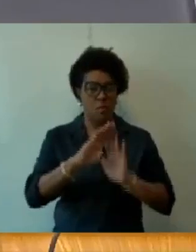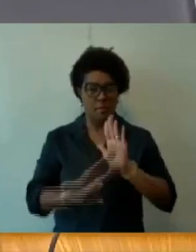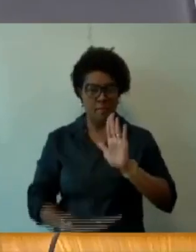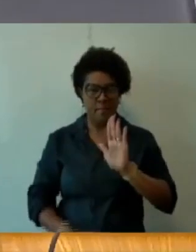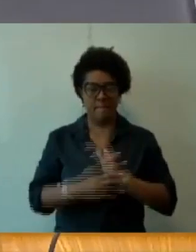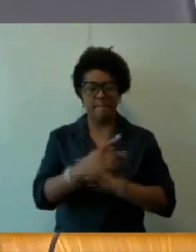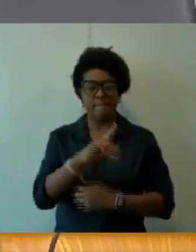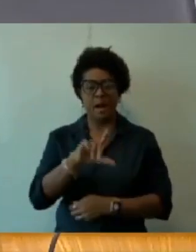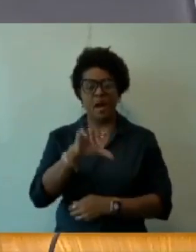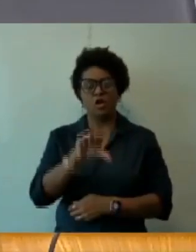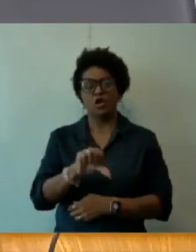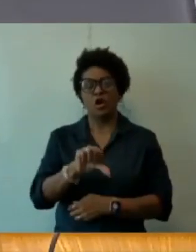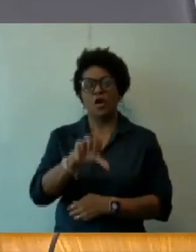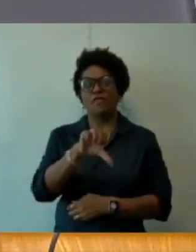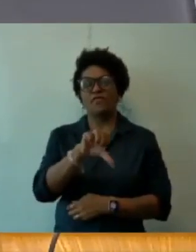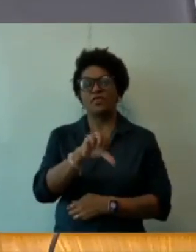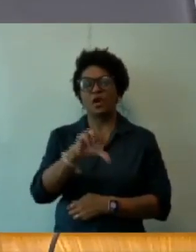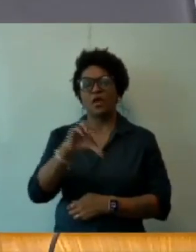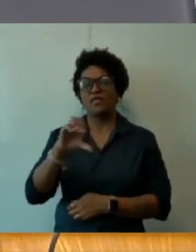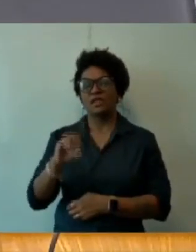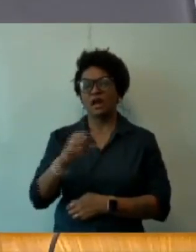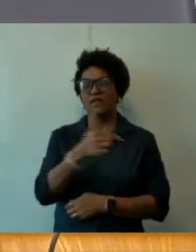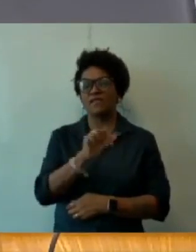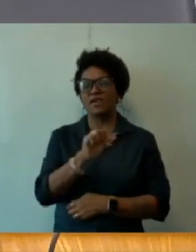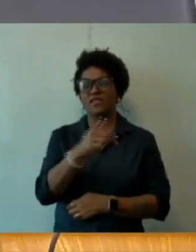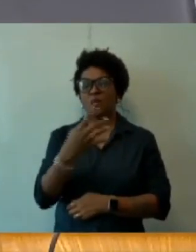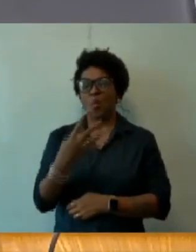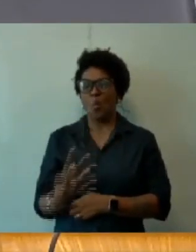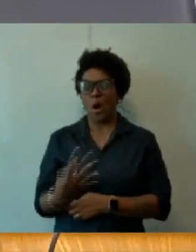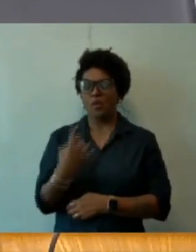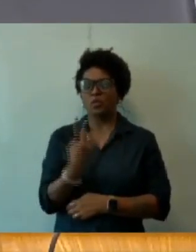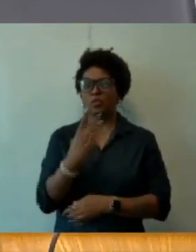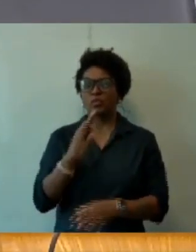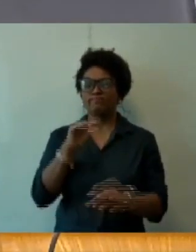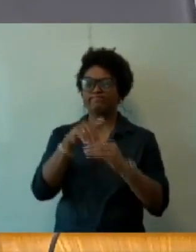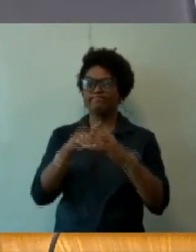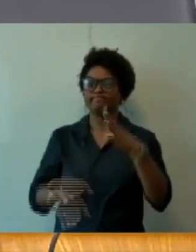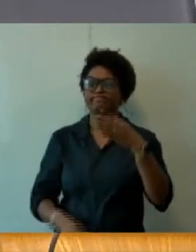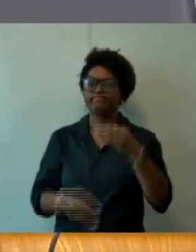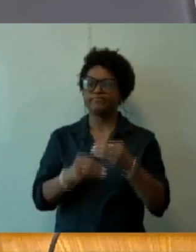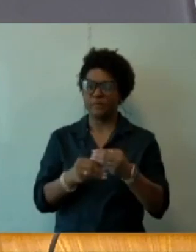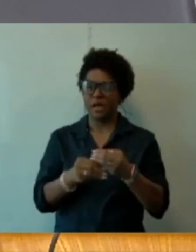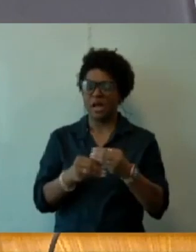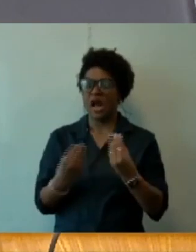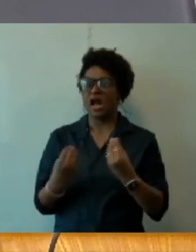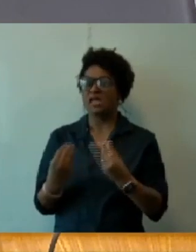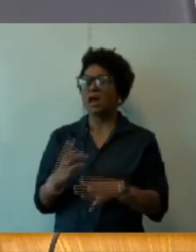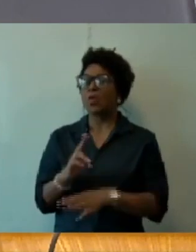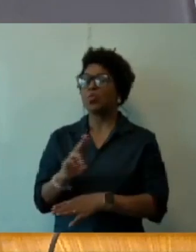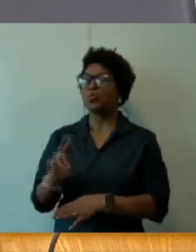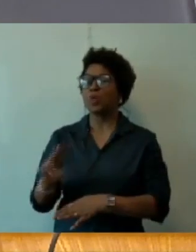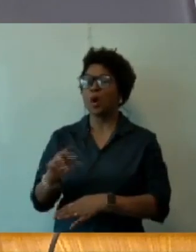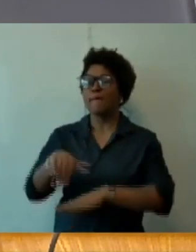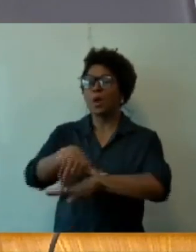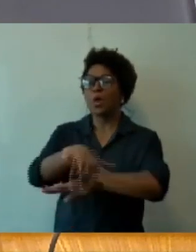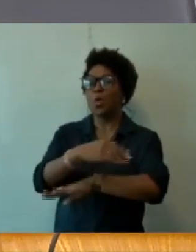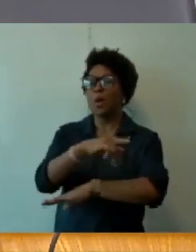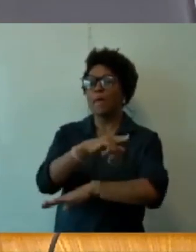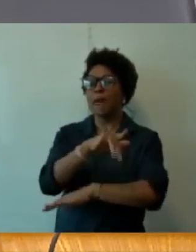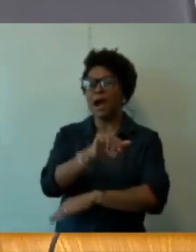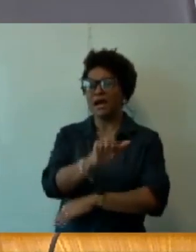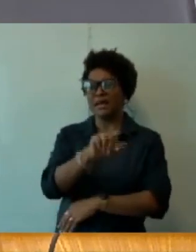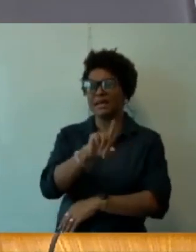990, barra 2024. Está em turno único, emmenta. Dá a denominação de Rua Maria da Lena de Freitas, a rua